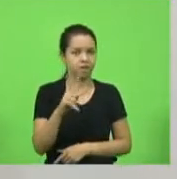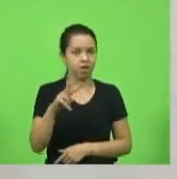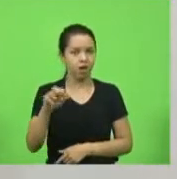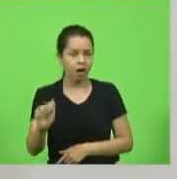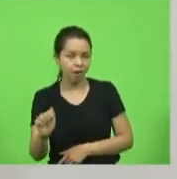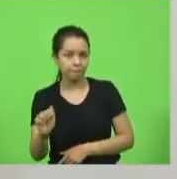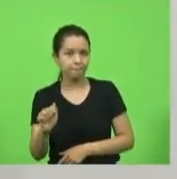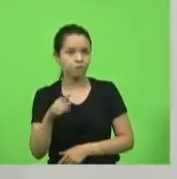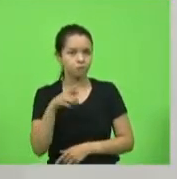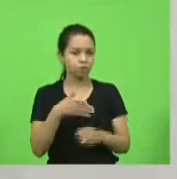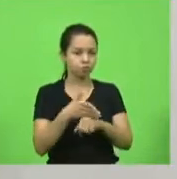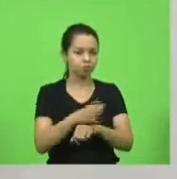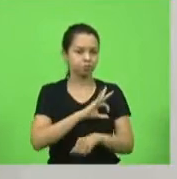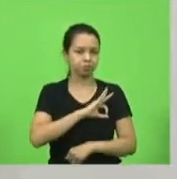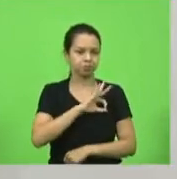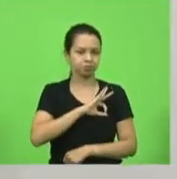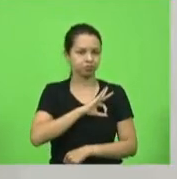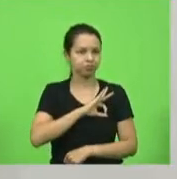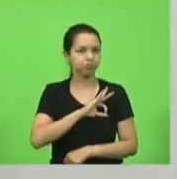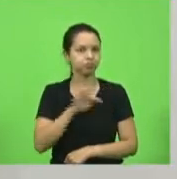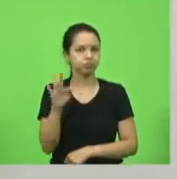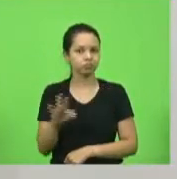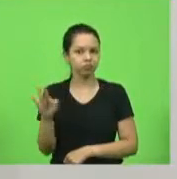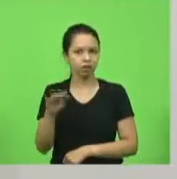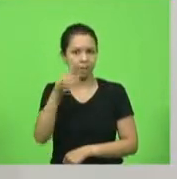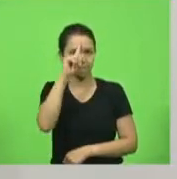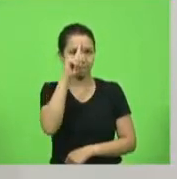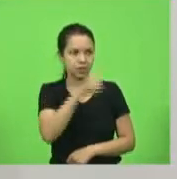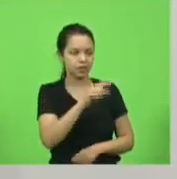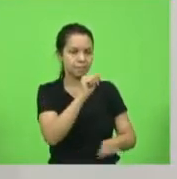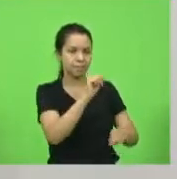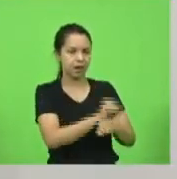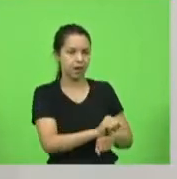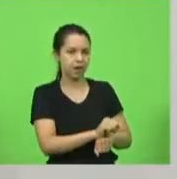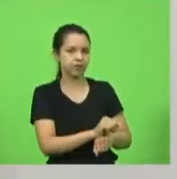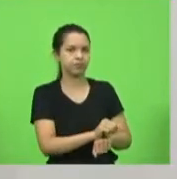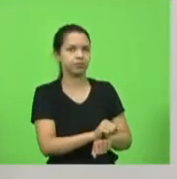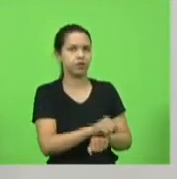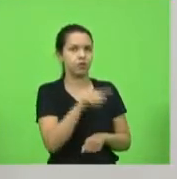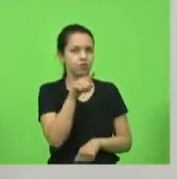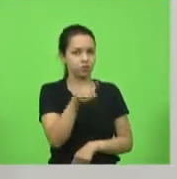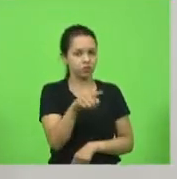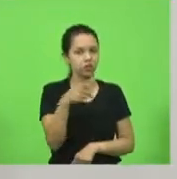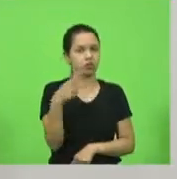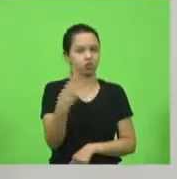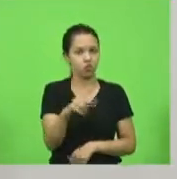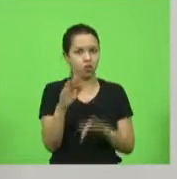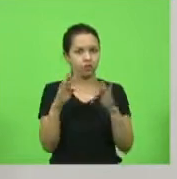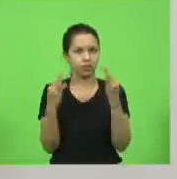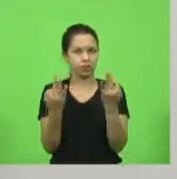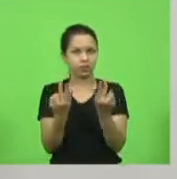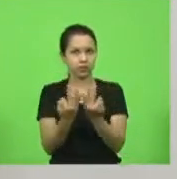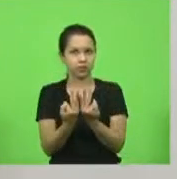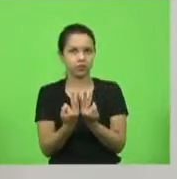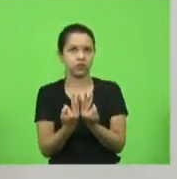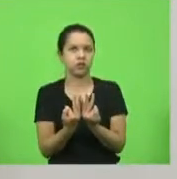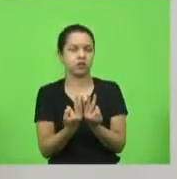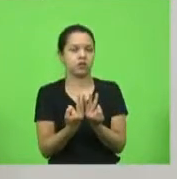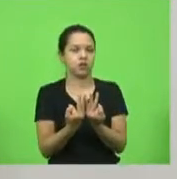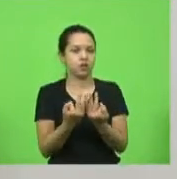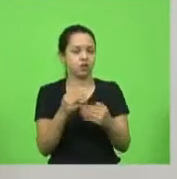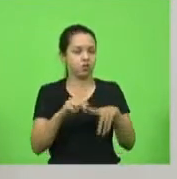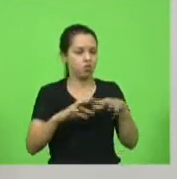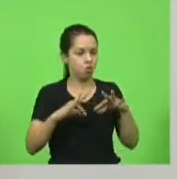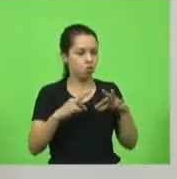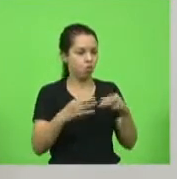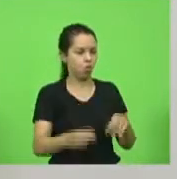passa pela polícia rodoviária federal ele manda parar o teu carro você com a tua família e tira todas as coisas que estão